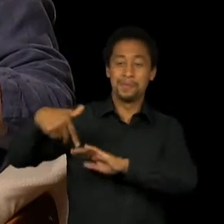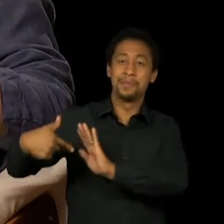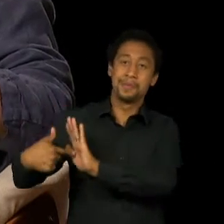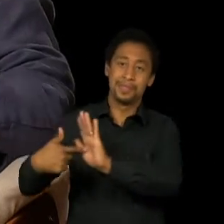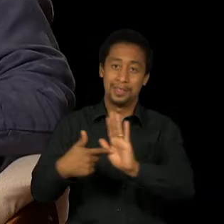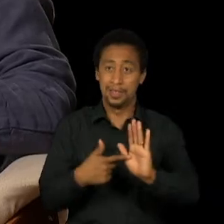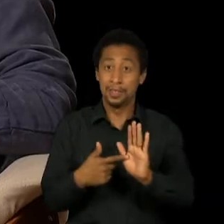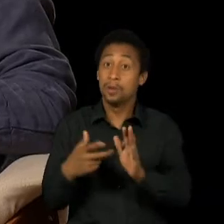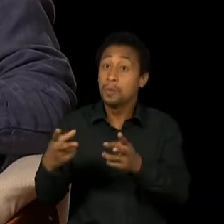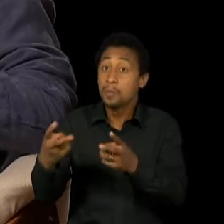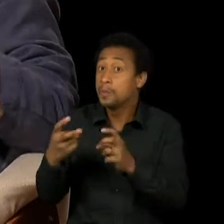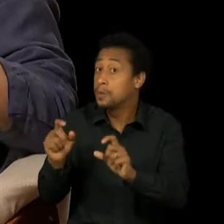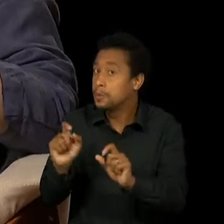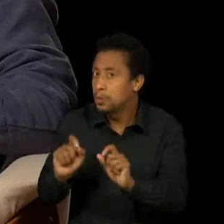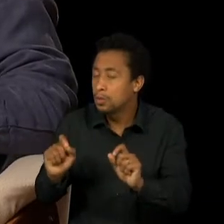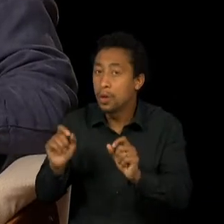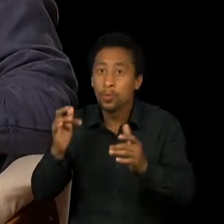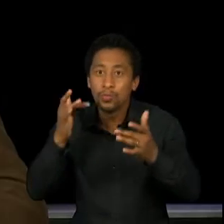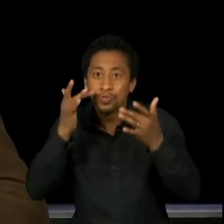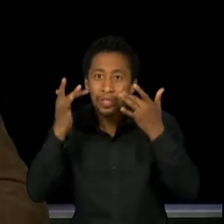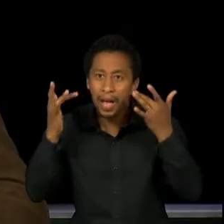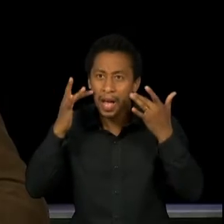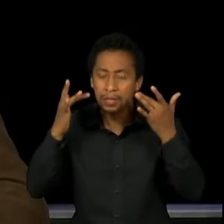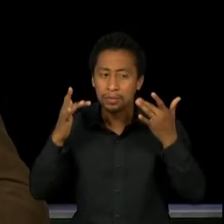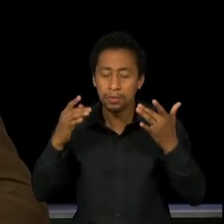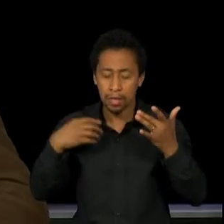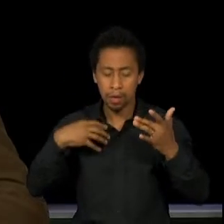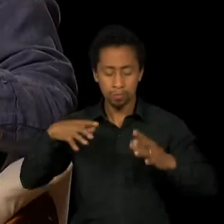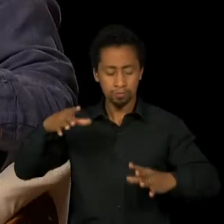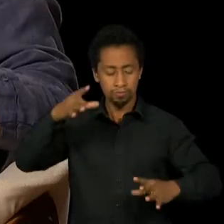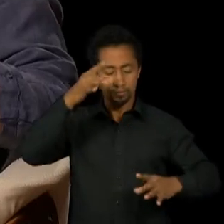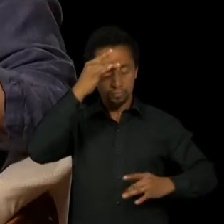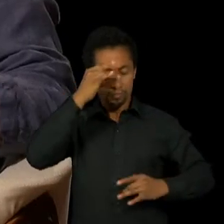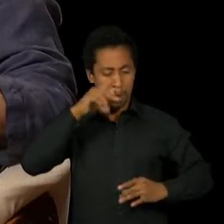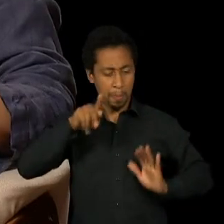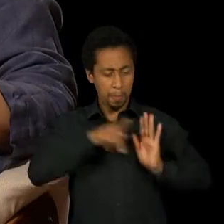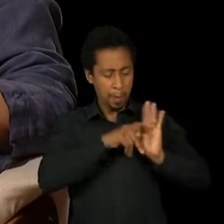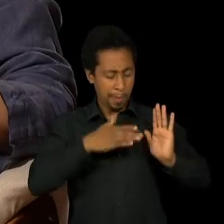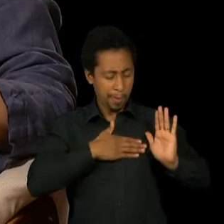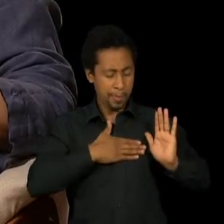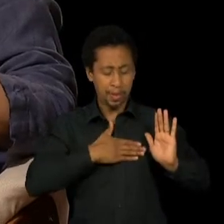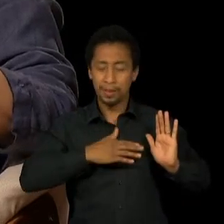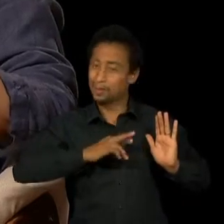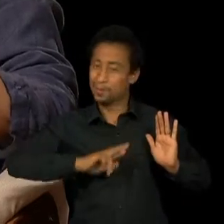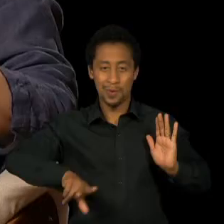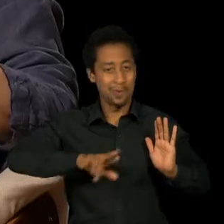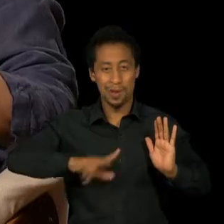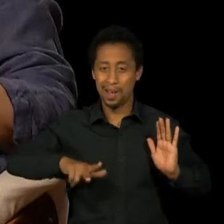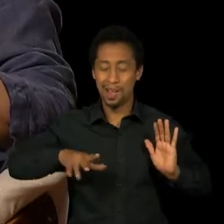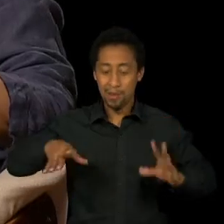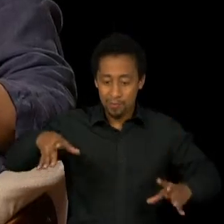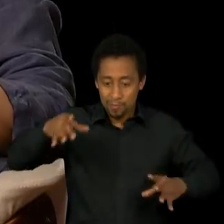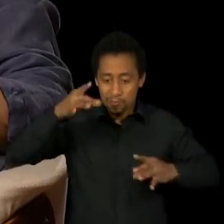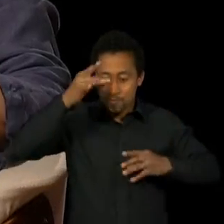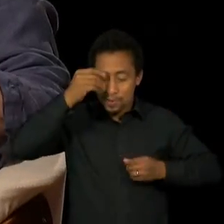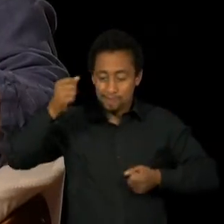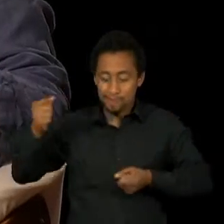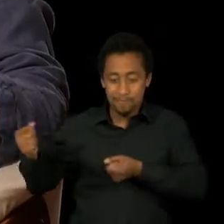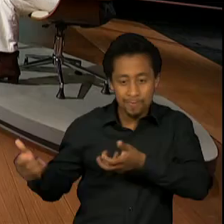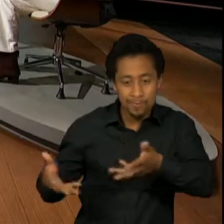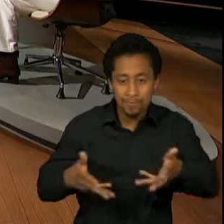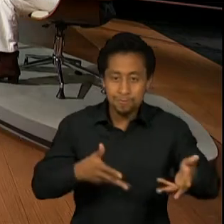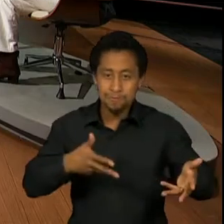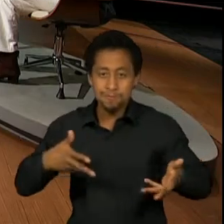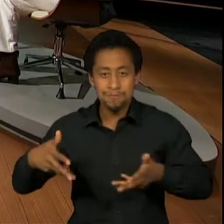não era para si mesmo, era para o outro. E essa visão não narcísica a respeito do teatro, da profissão,